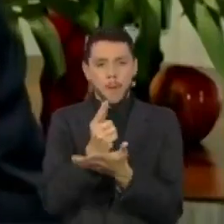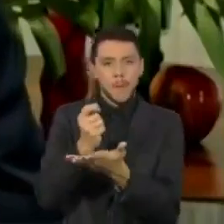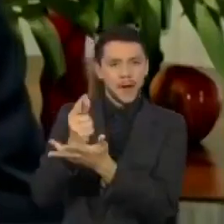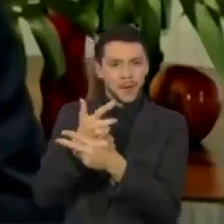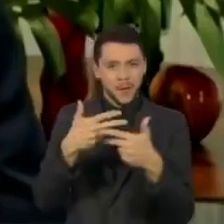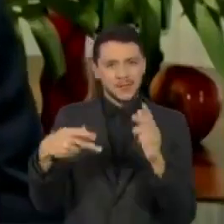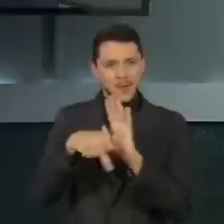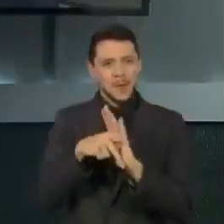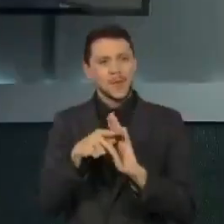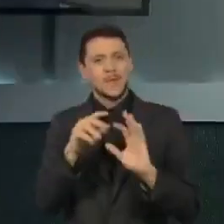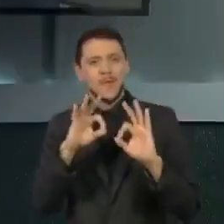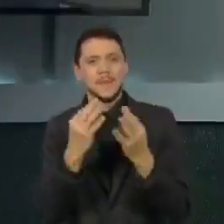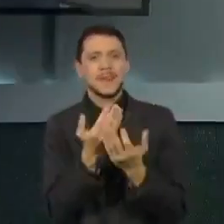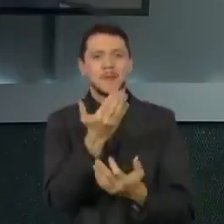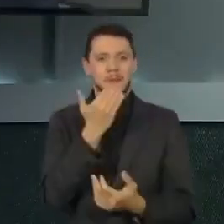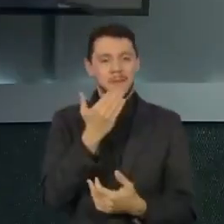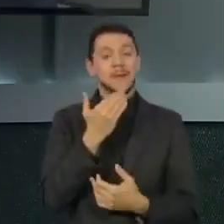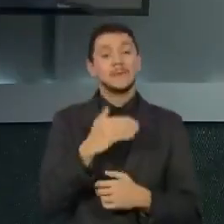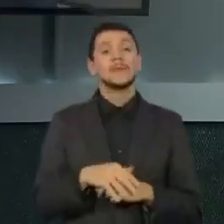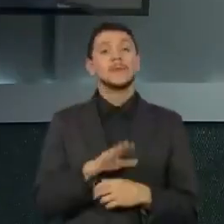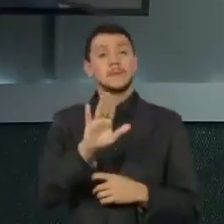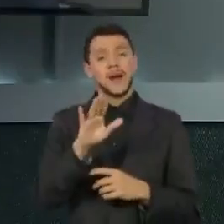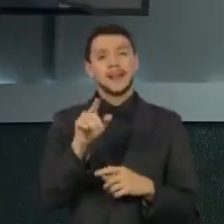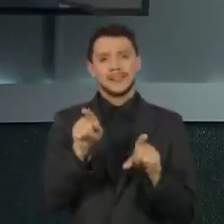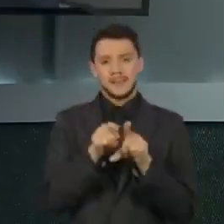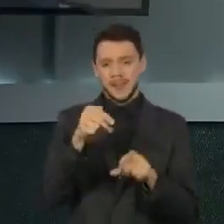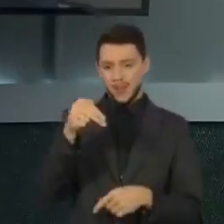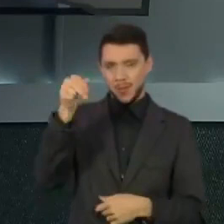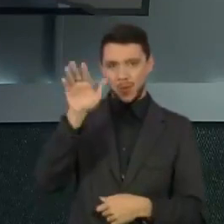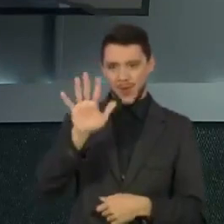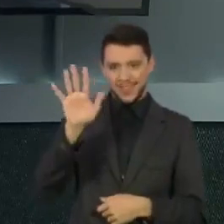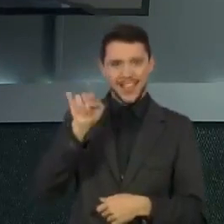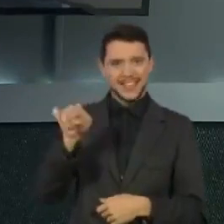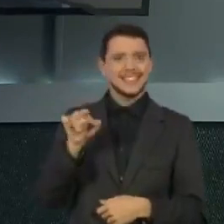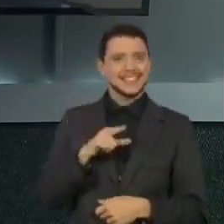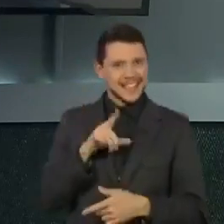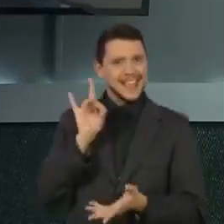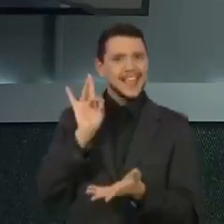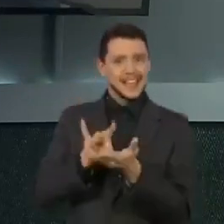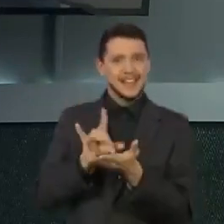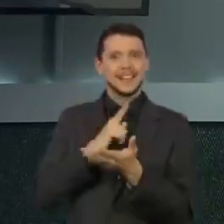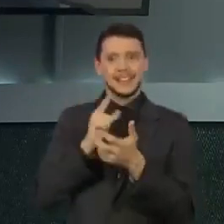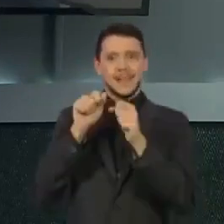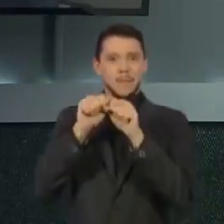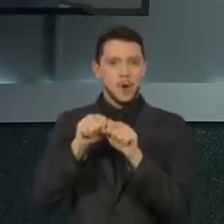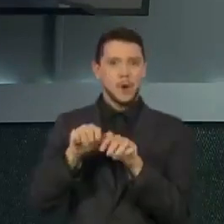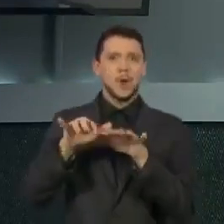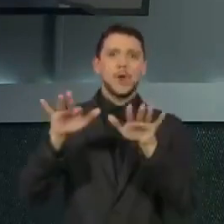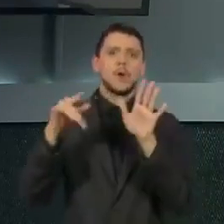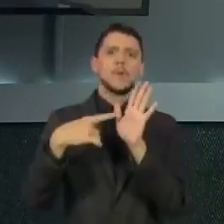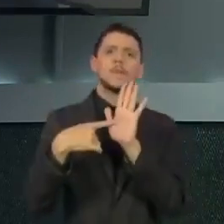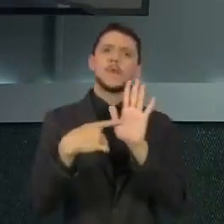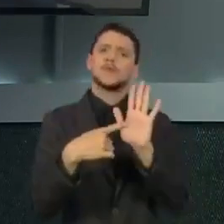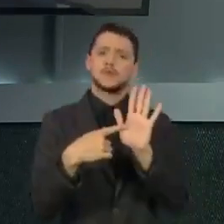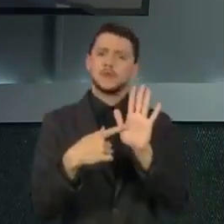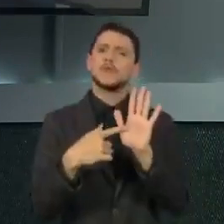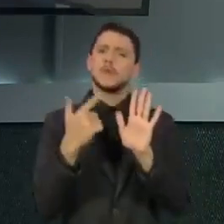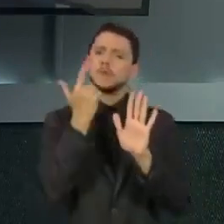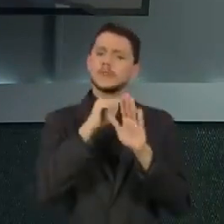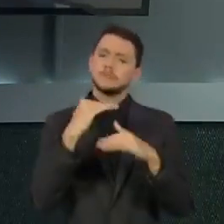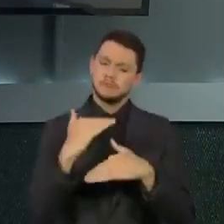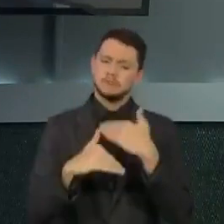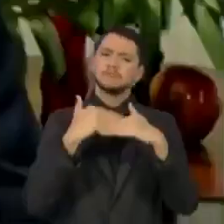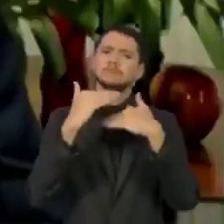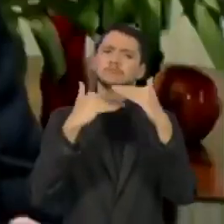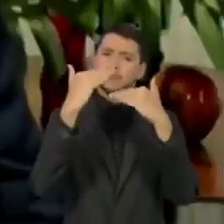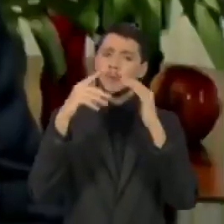inserção. Por outro lado, a realidade do Nordeste, ele ampliou para outras circunstâncias e pôde, sim, num contexto